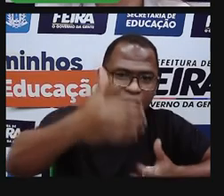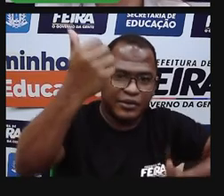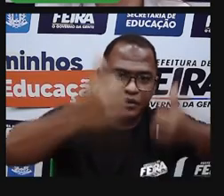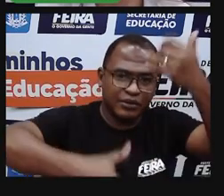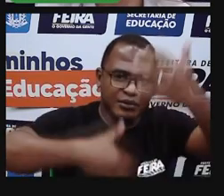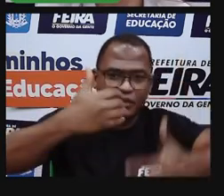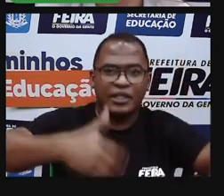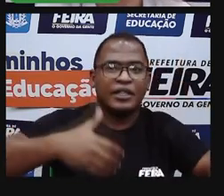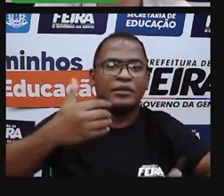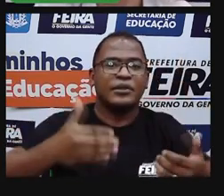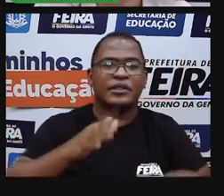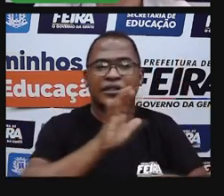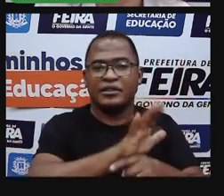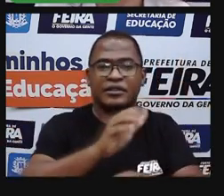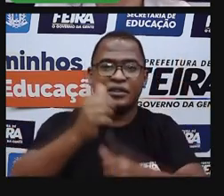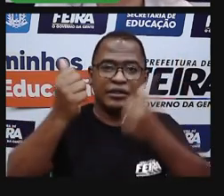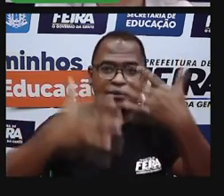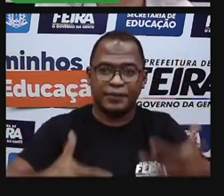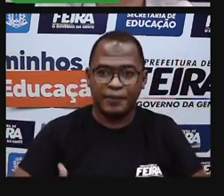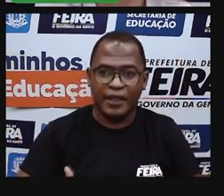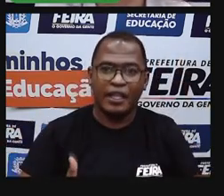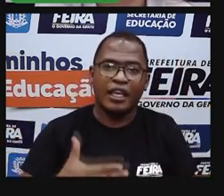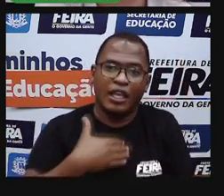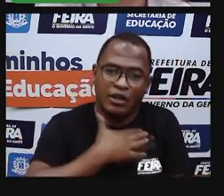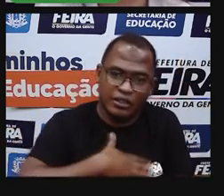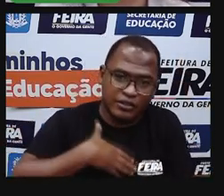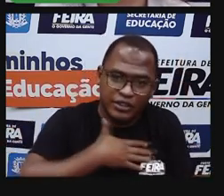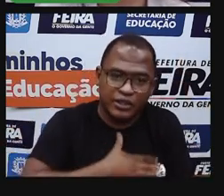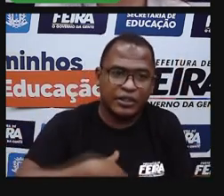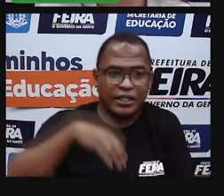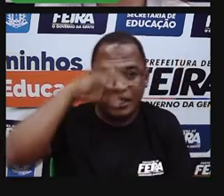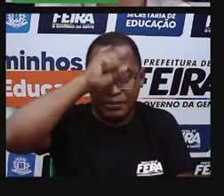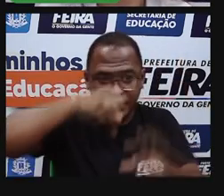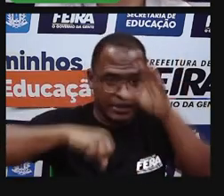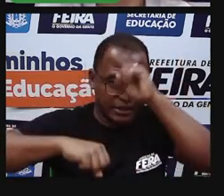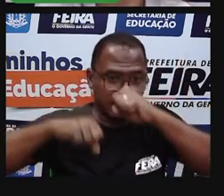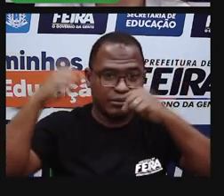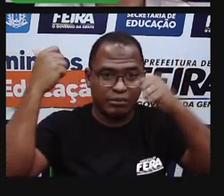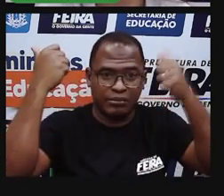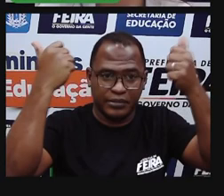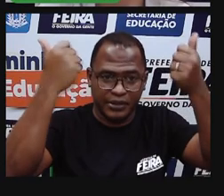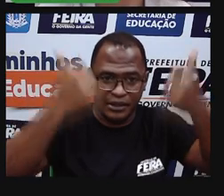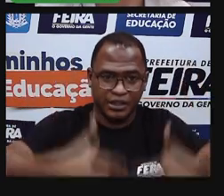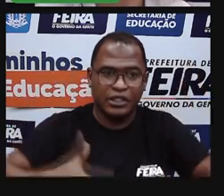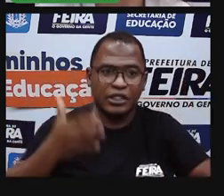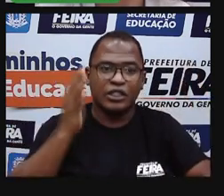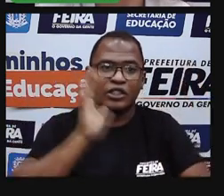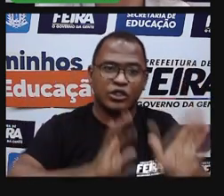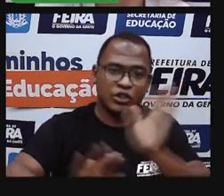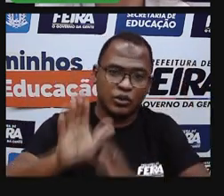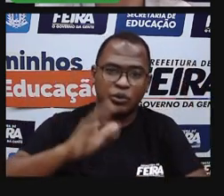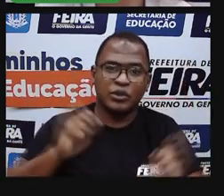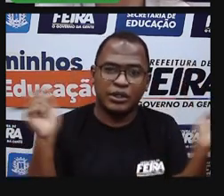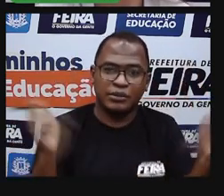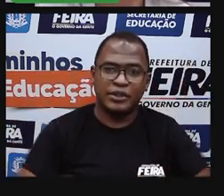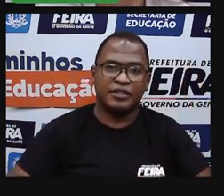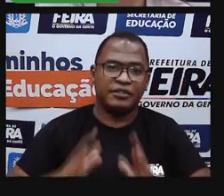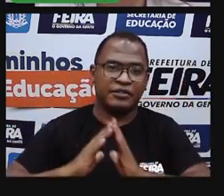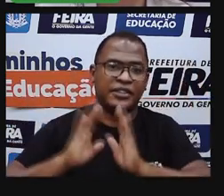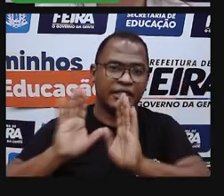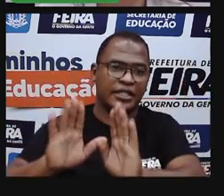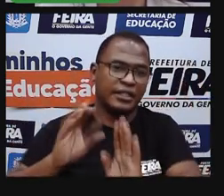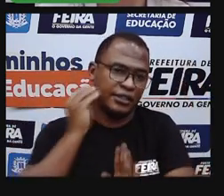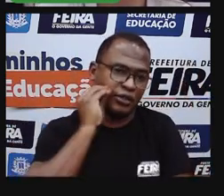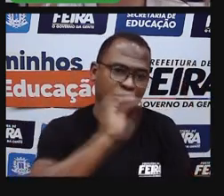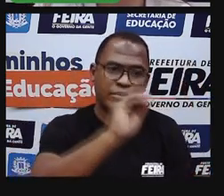continuar falando sobre isso. Espero que vocês tenham aprendido um pouquinho mais a nossa aula. Se cuidem, se puder, fiquem em casa e um grande